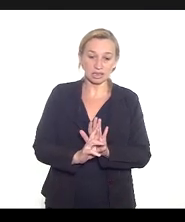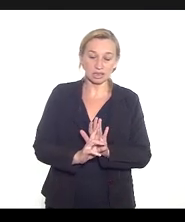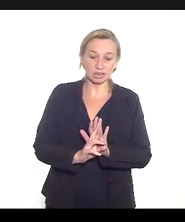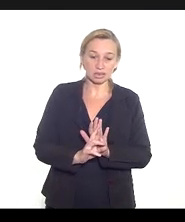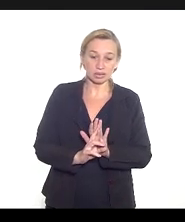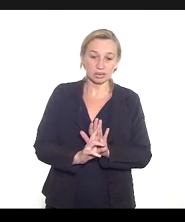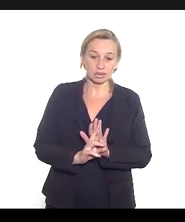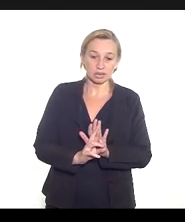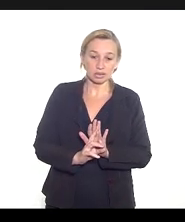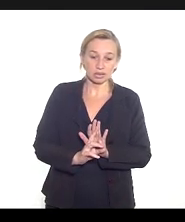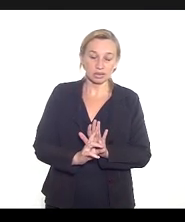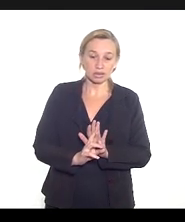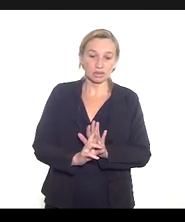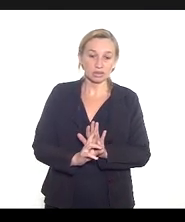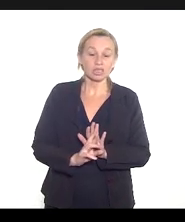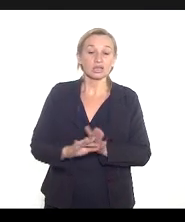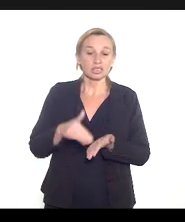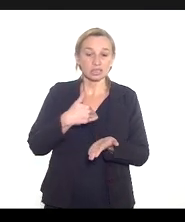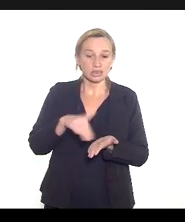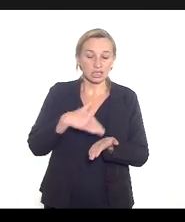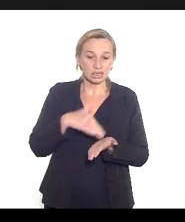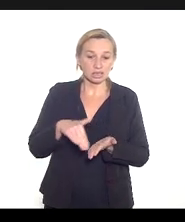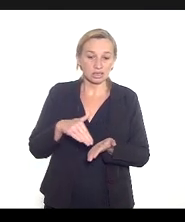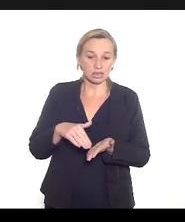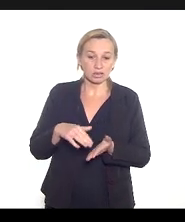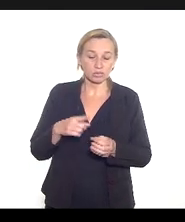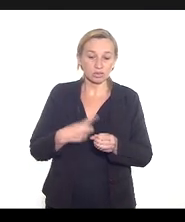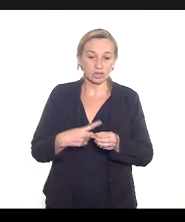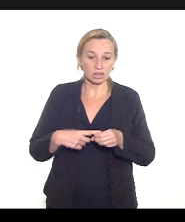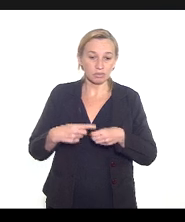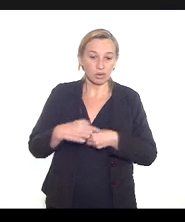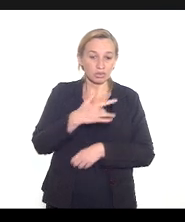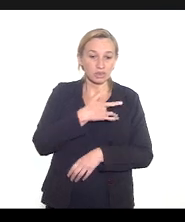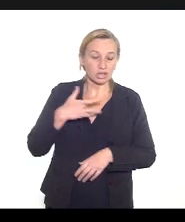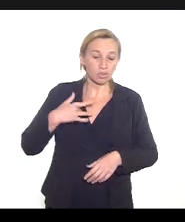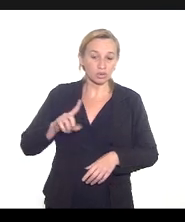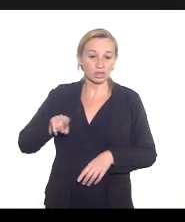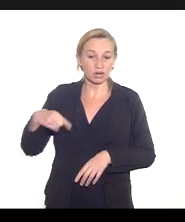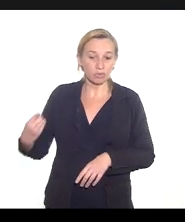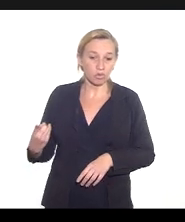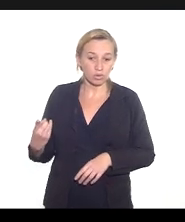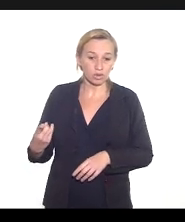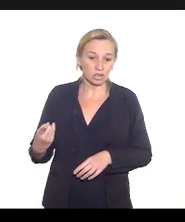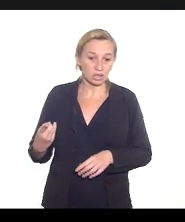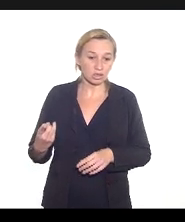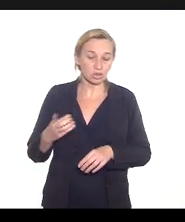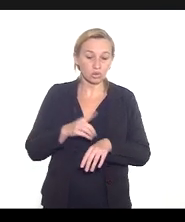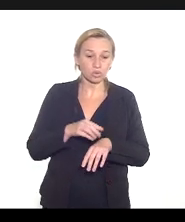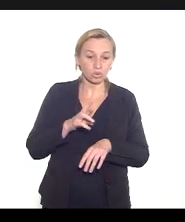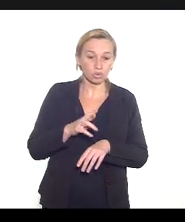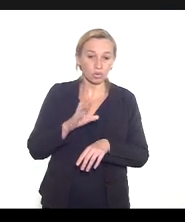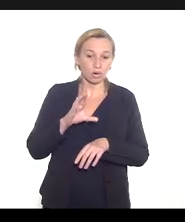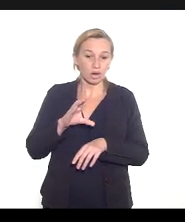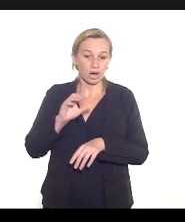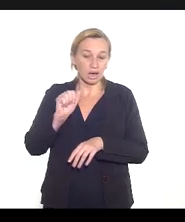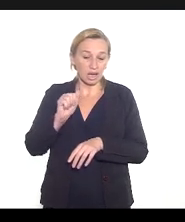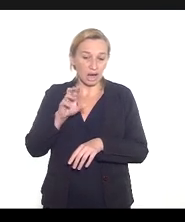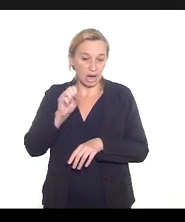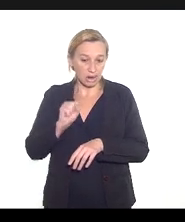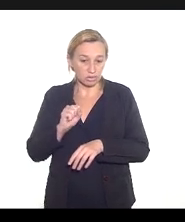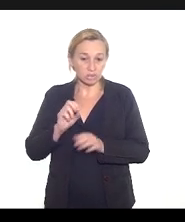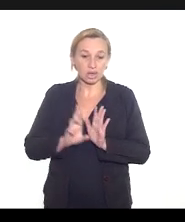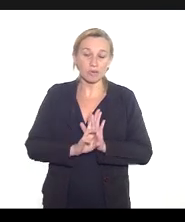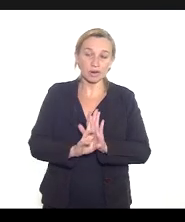Souza Câmara que representa a Secretaria Municipal de Saúde em seguida para o doutor Carlos Vasconcelos que